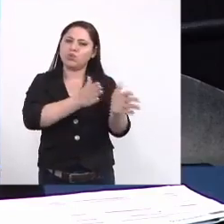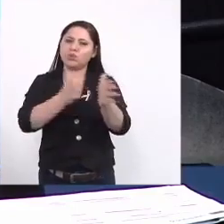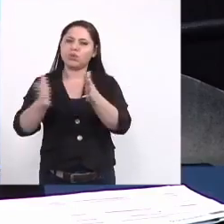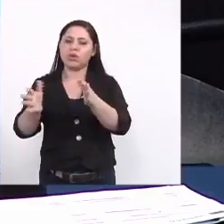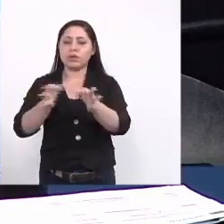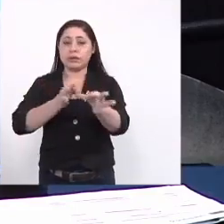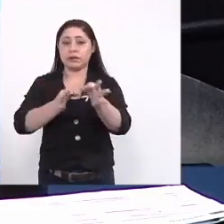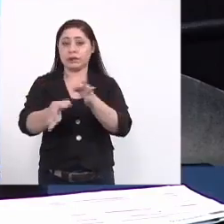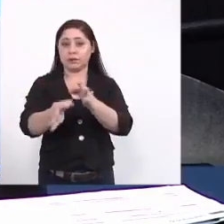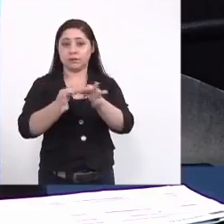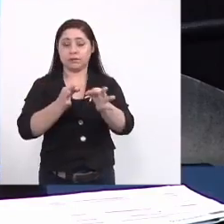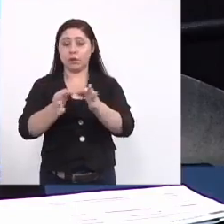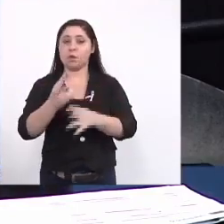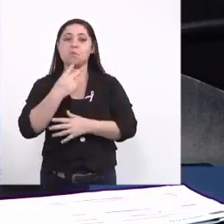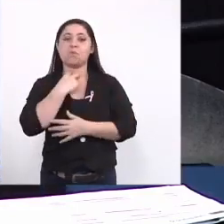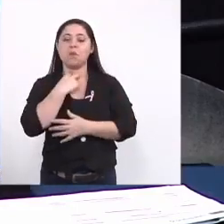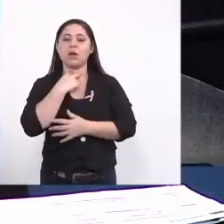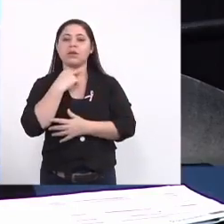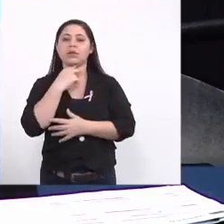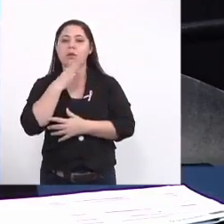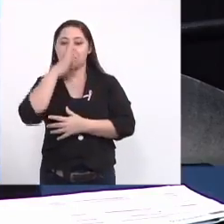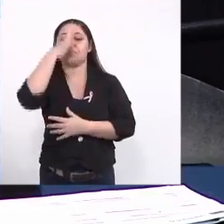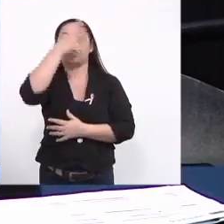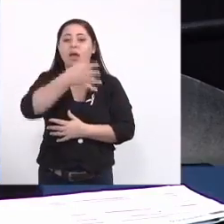assembleia nós não podemos